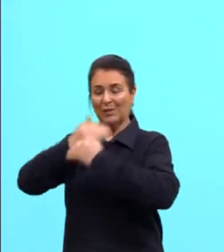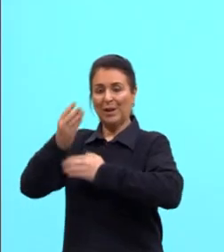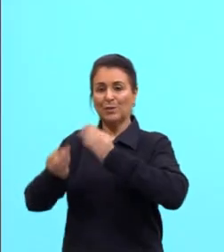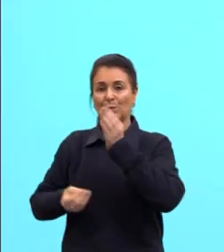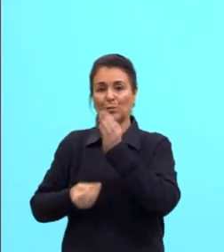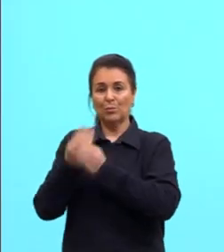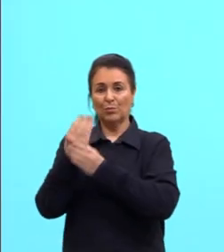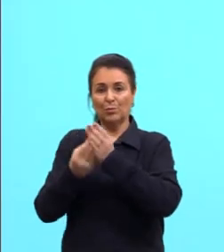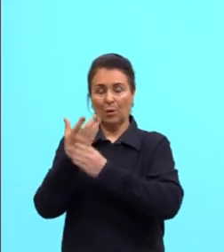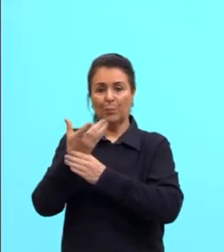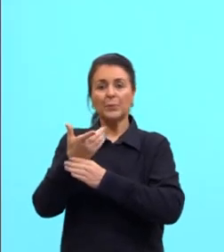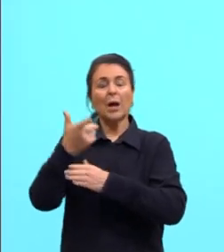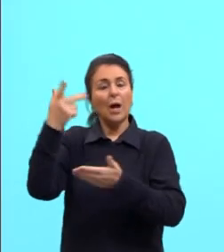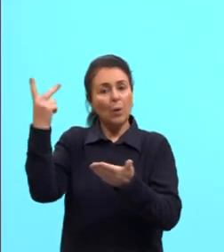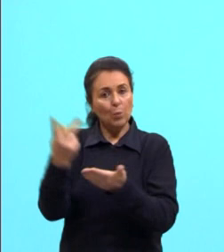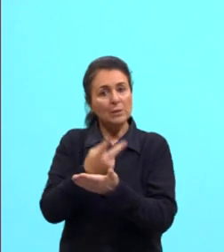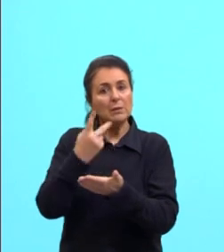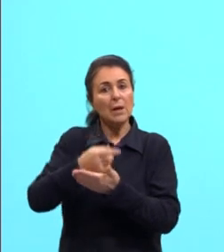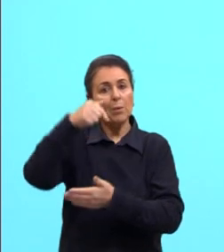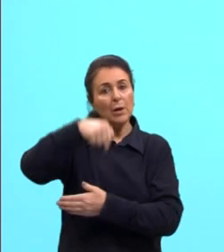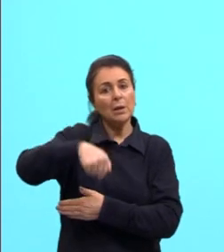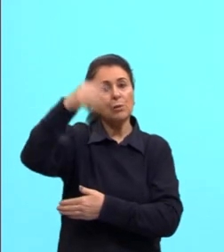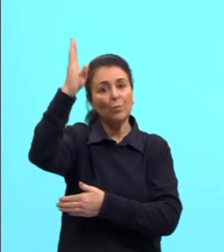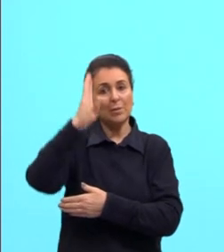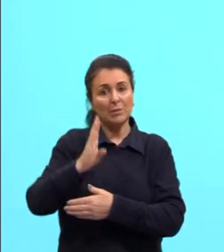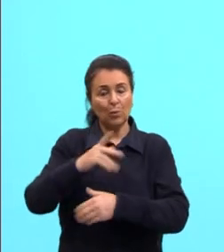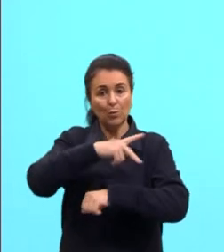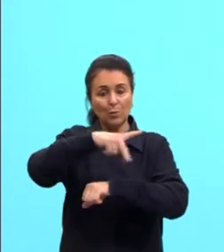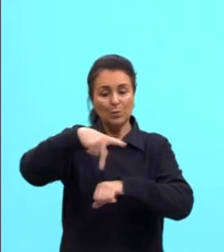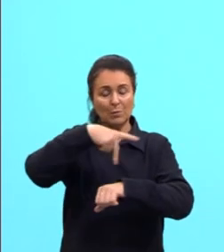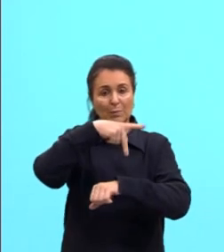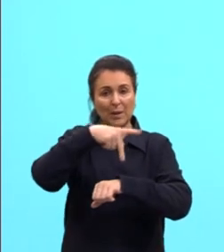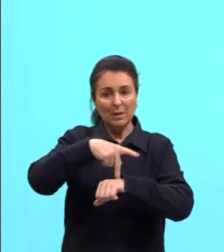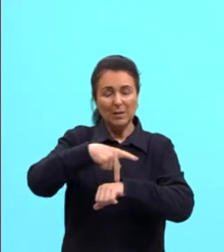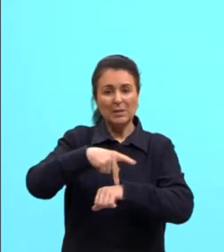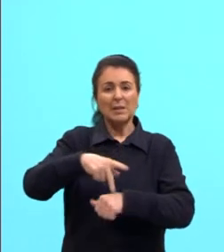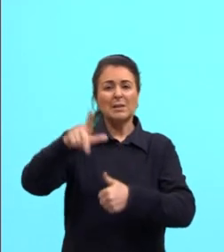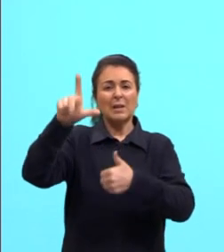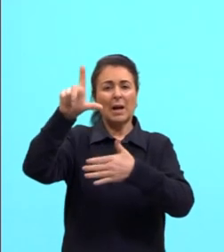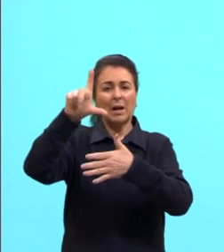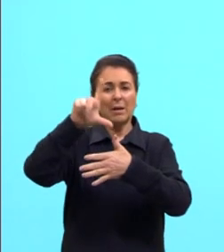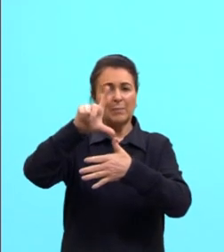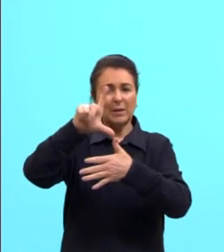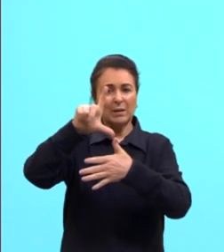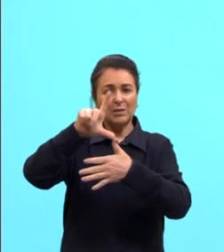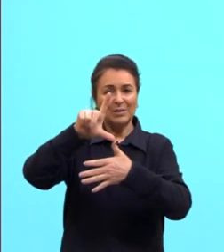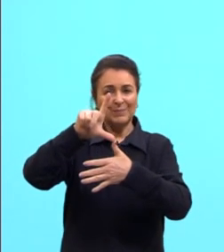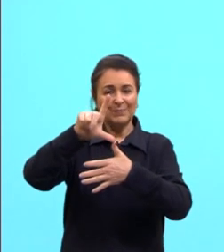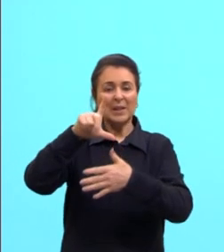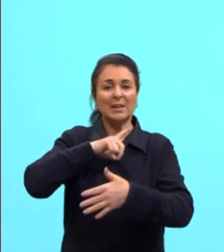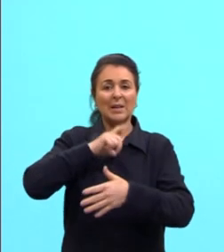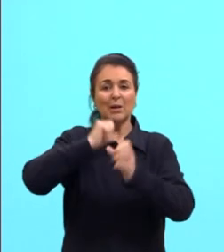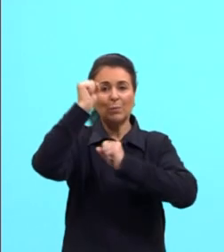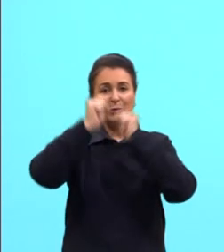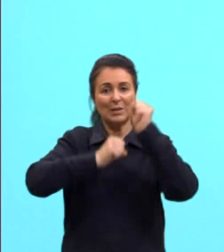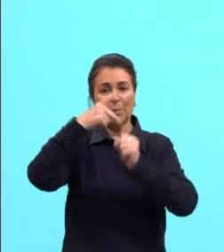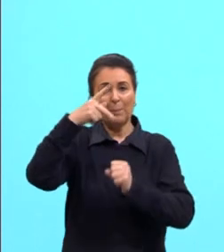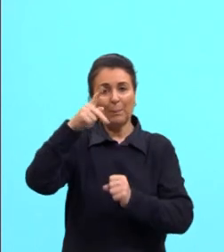Aconteceu nos países emergentes, como o Brasil, os países da América Latina são essa periférica ou também